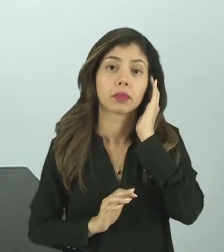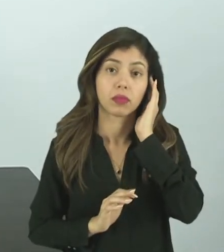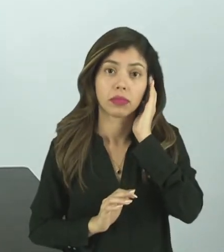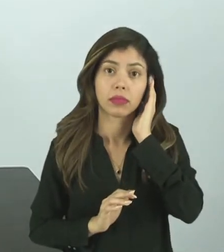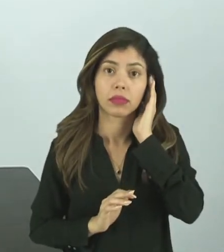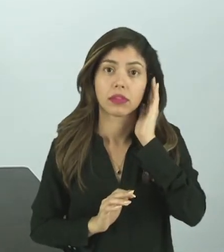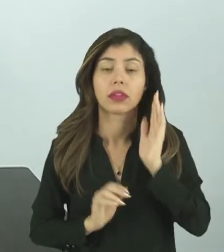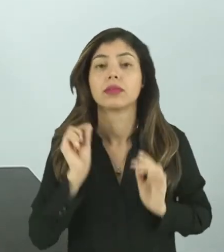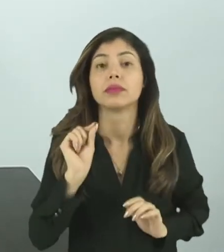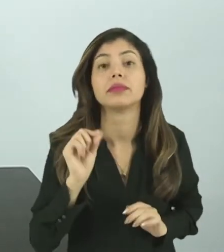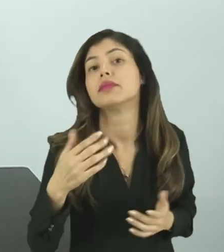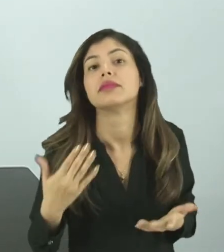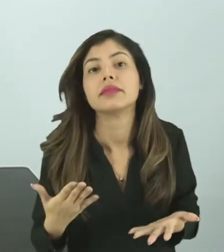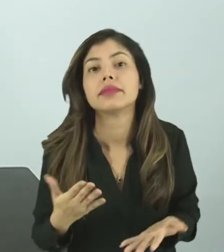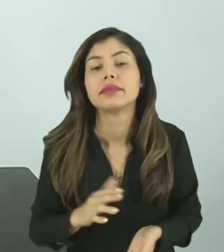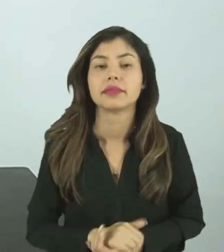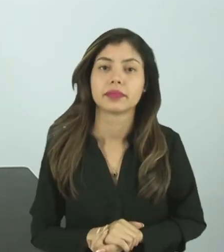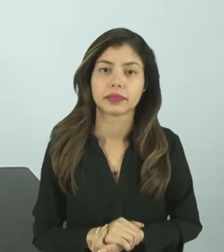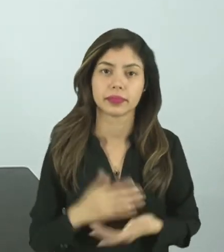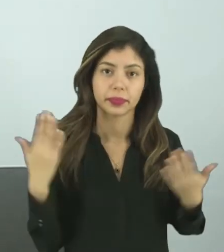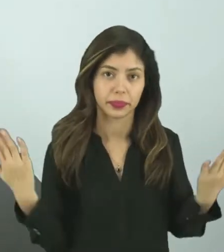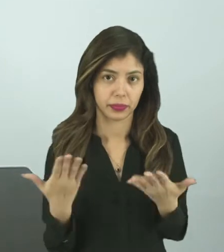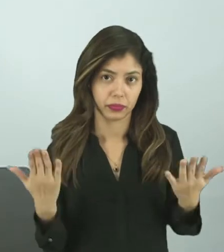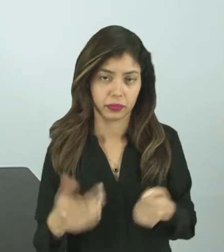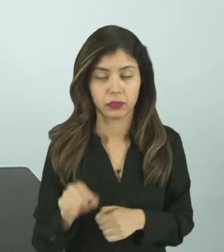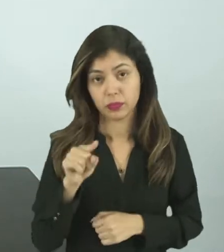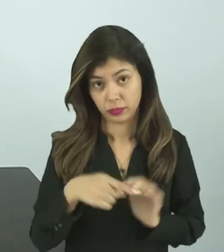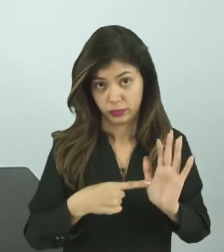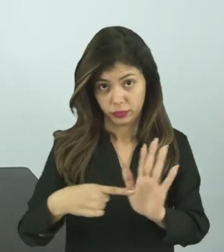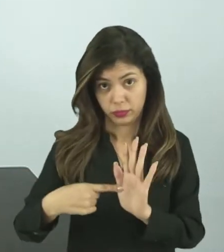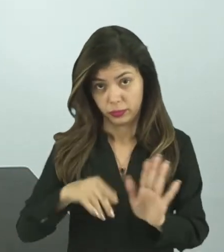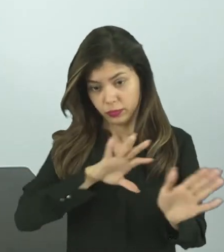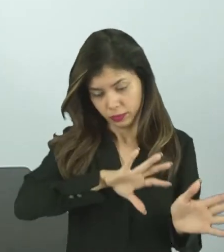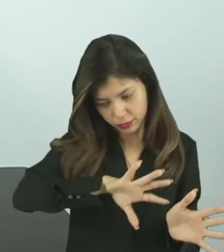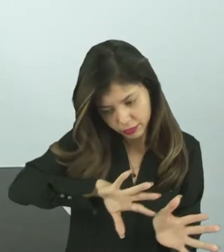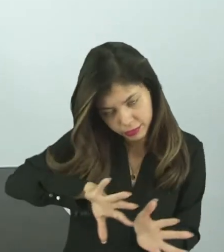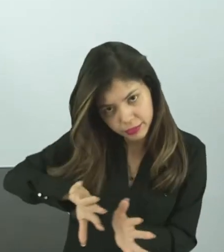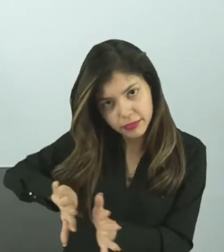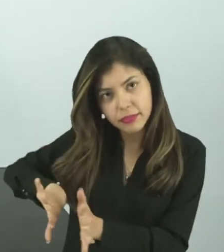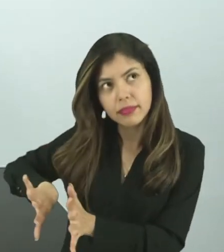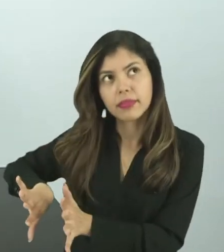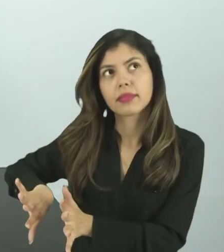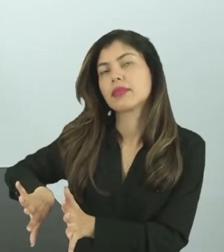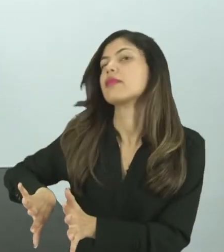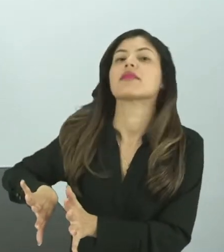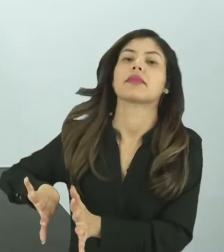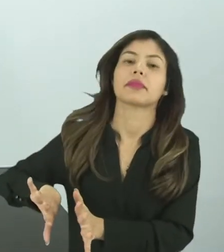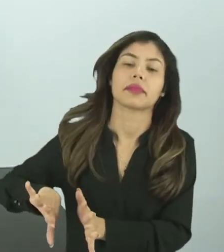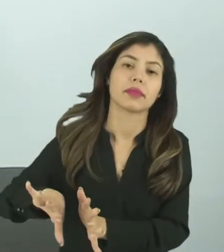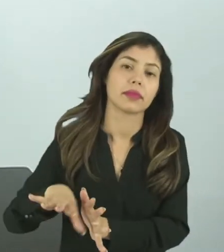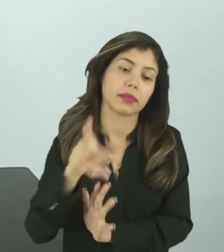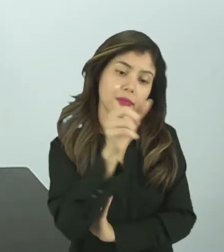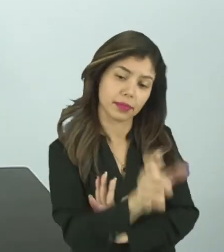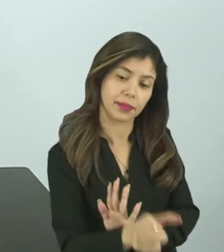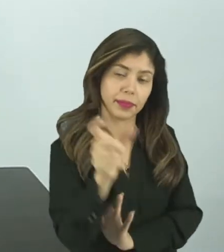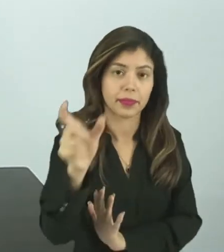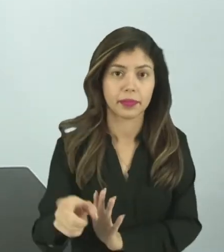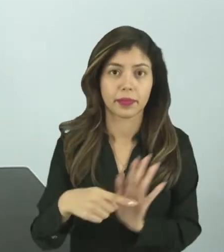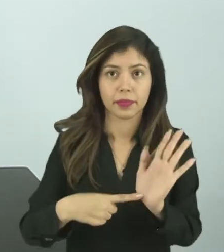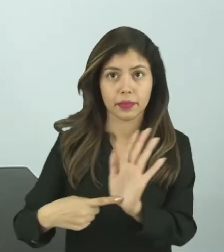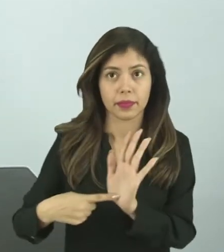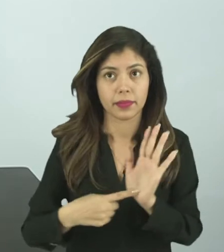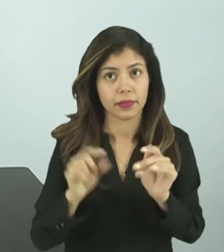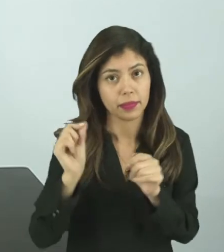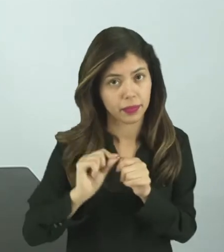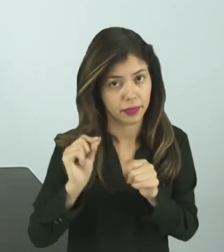E aí? Agora, eu vou tirar todos os personagens que estão